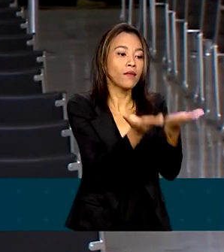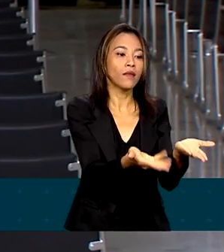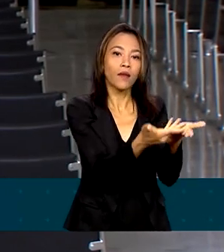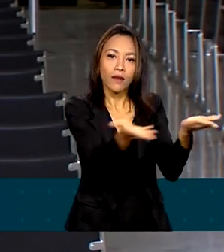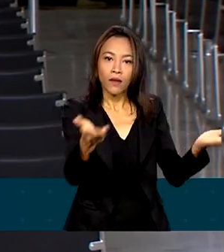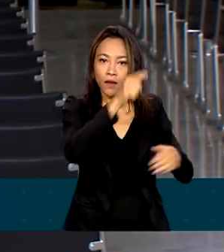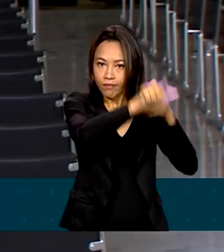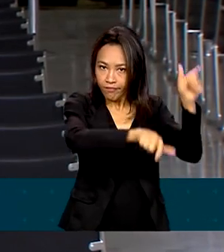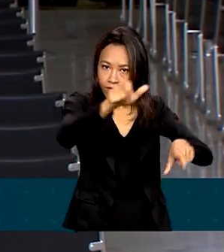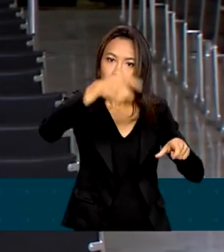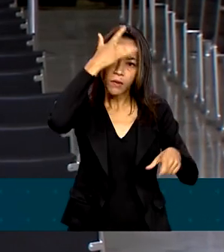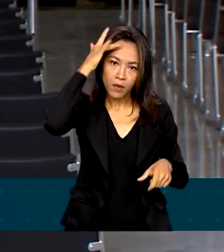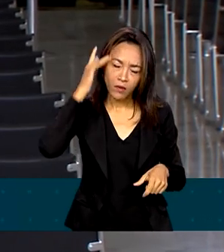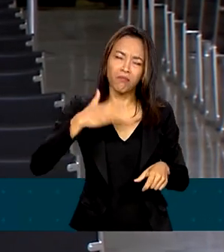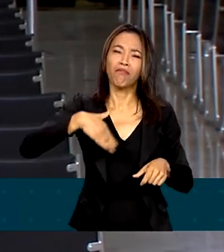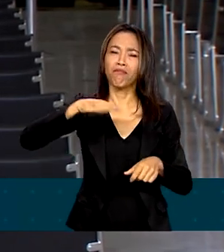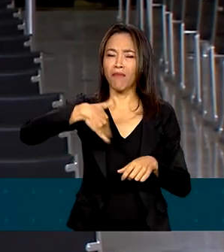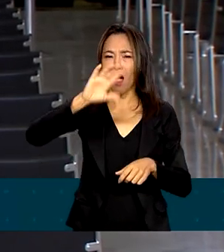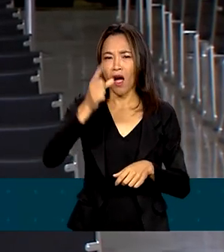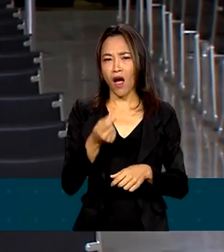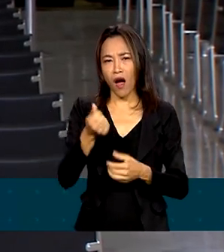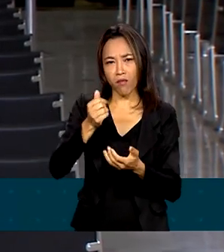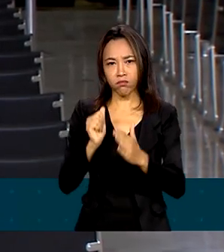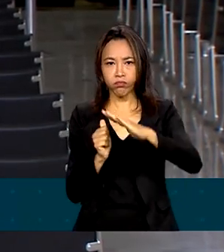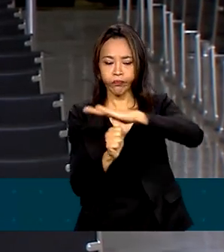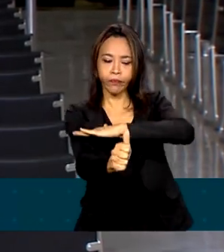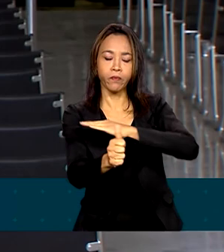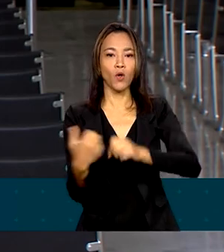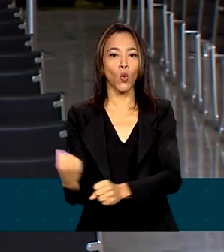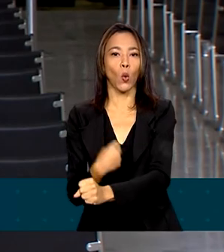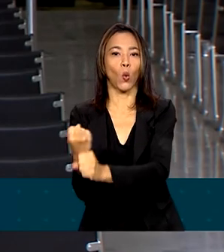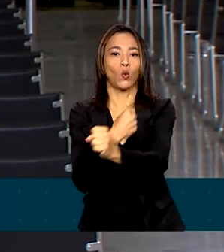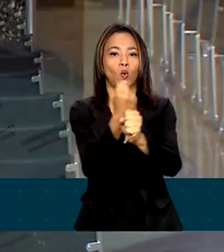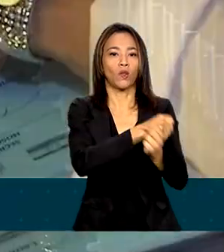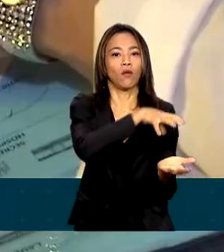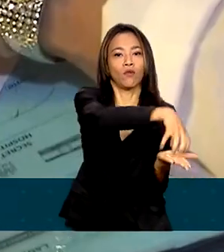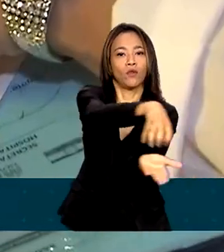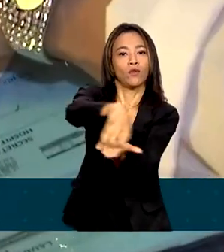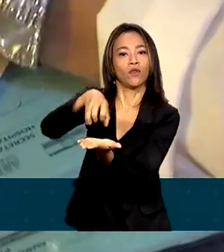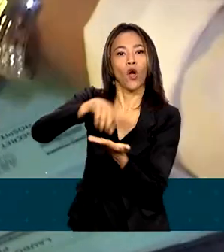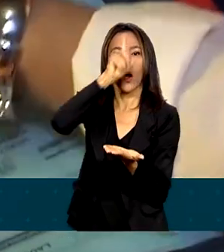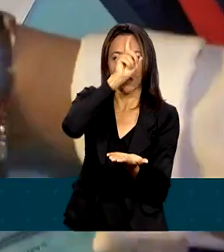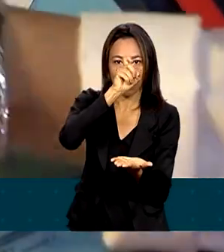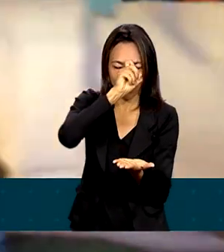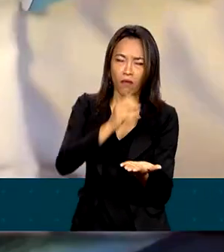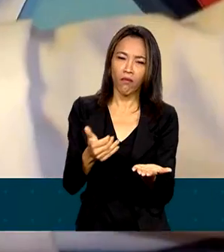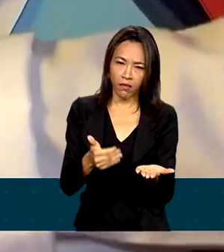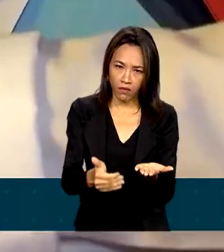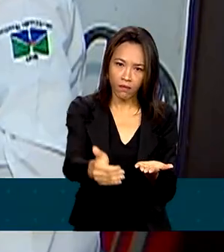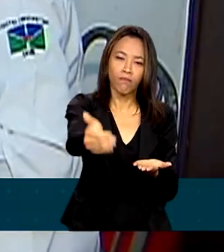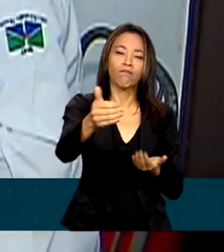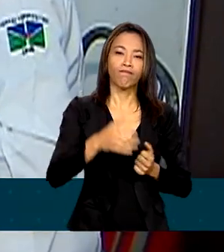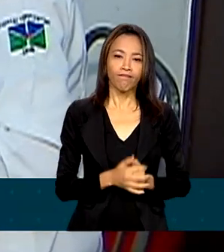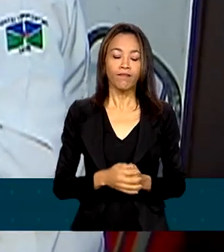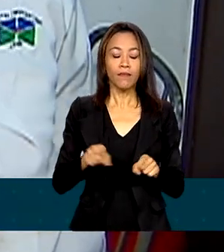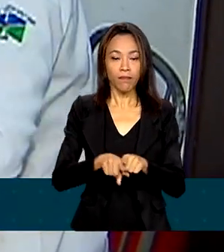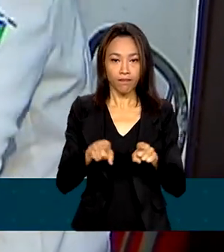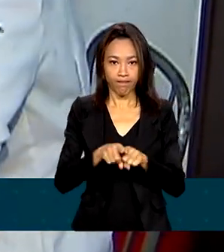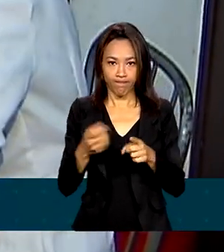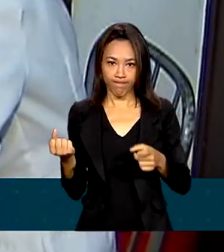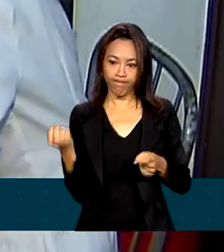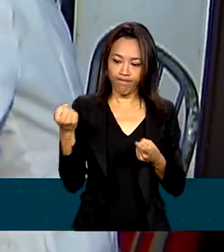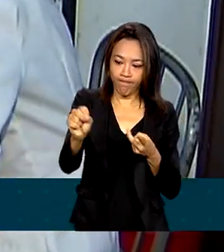mais investimentos na construção e reforma de unidades básicas. Outra novidade é a inclusão de profissionais